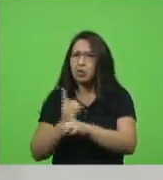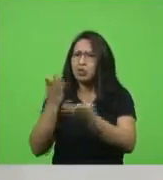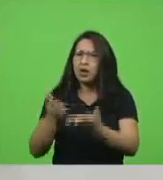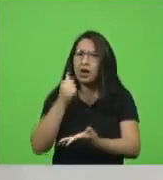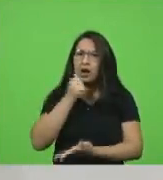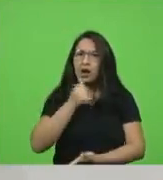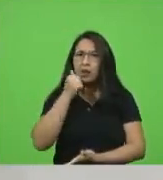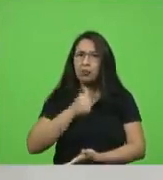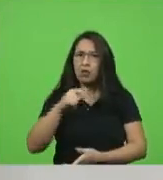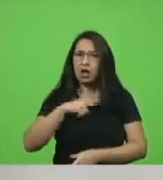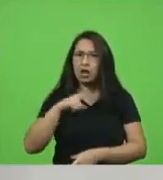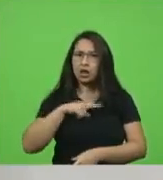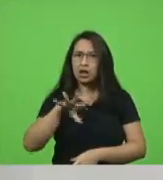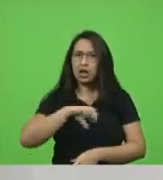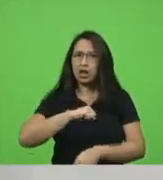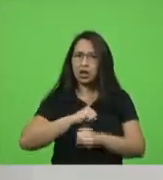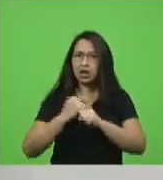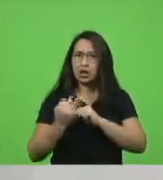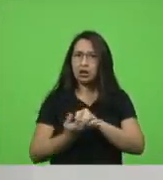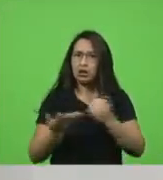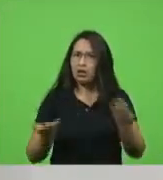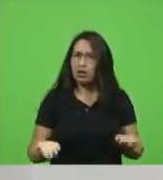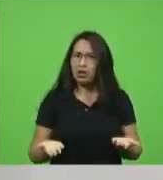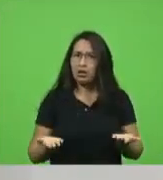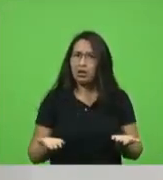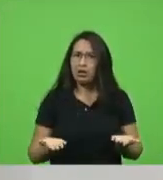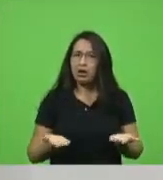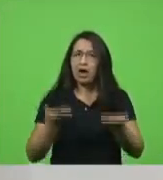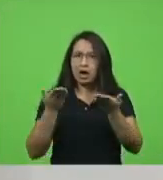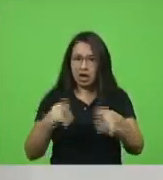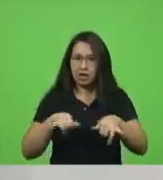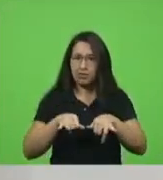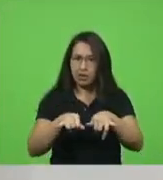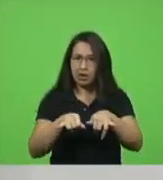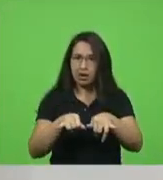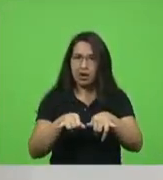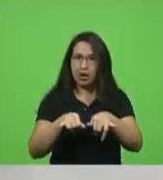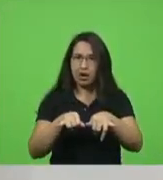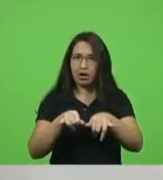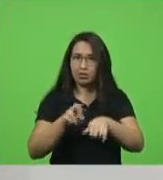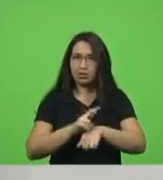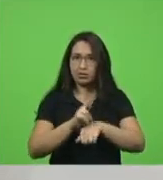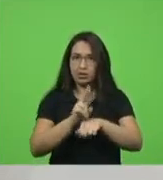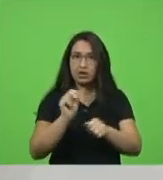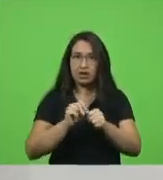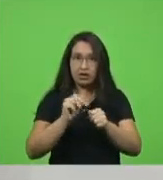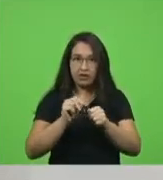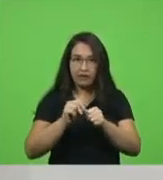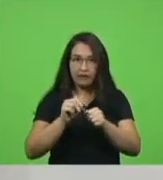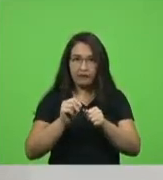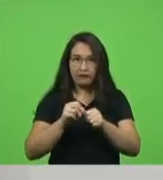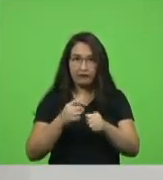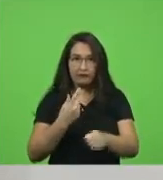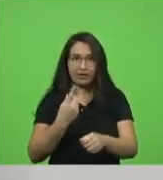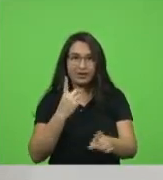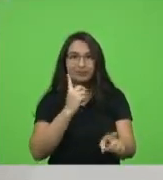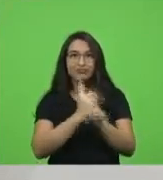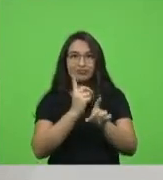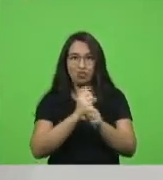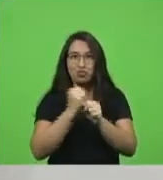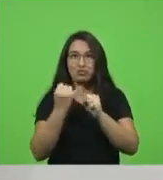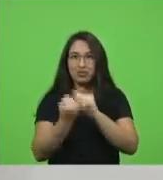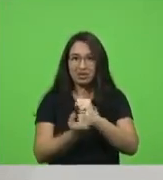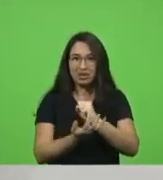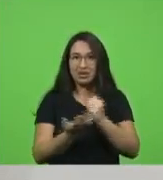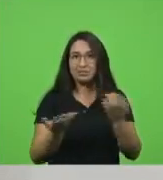dono do estabelecimento comercial do mercado fez o teste positivo que